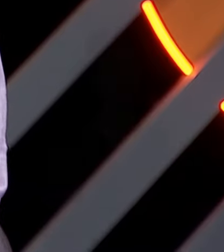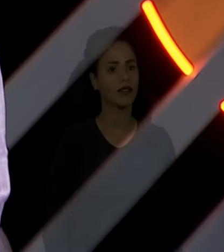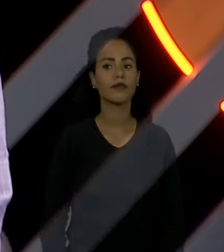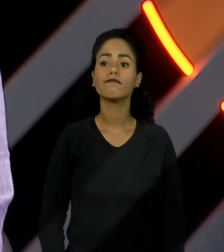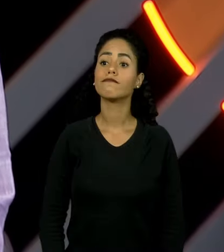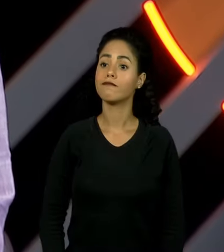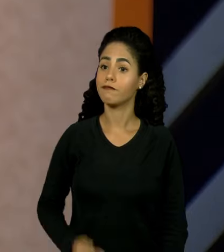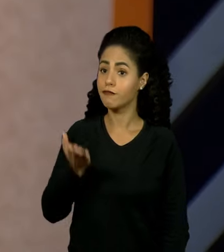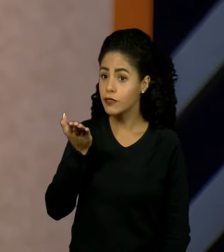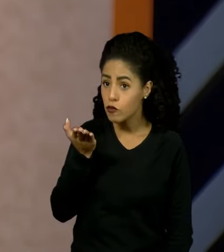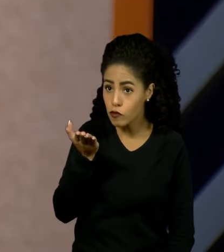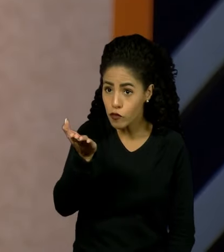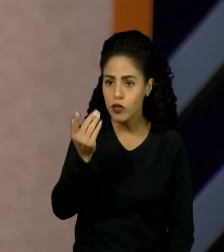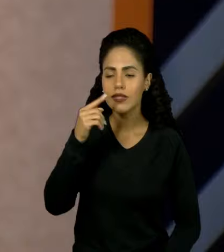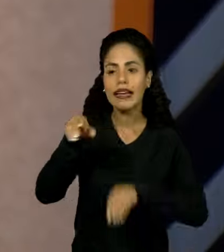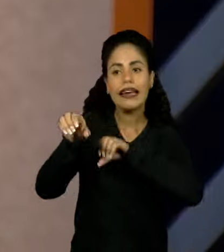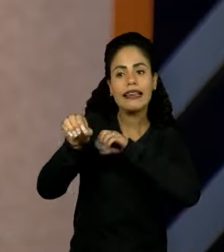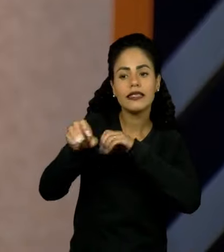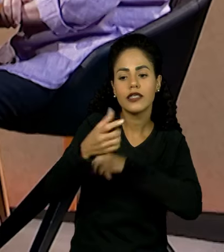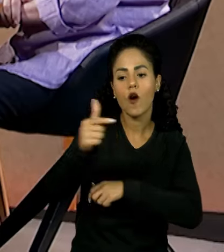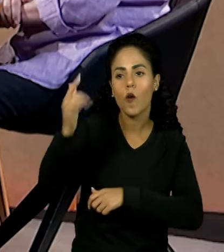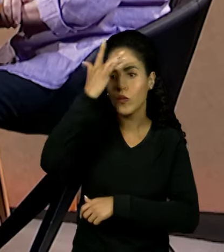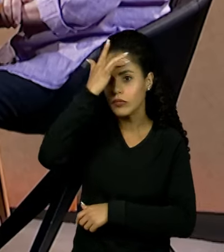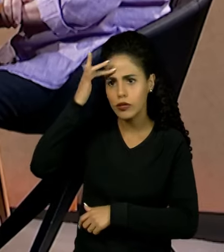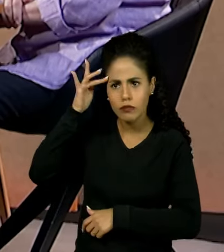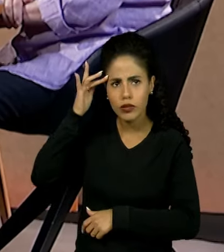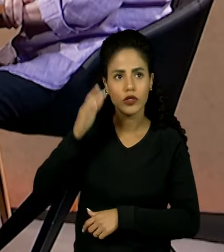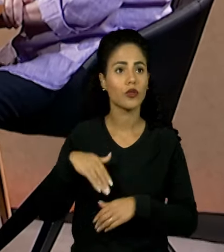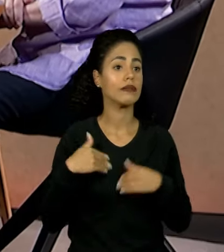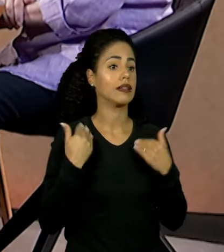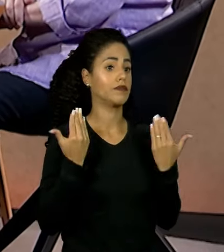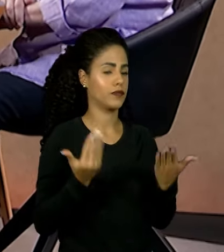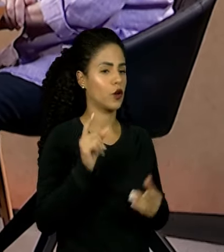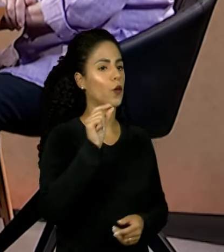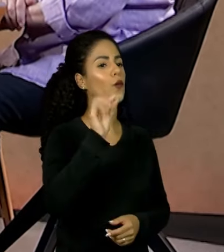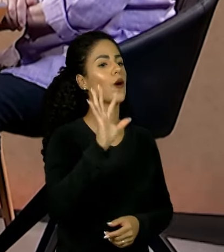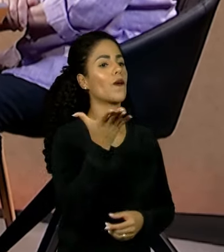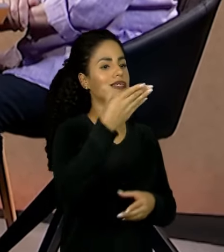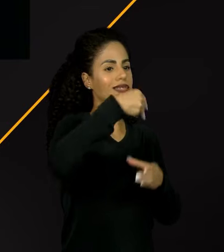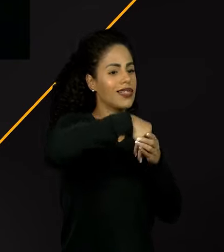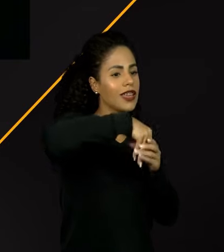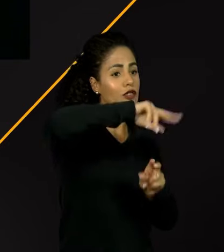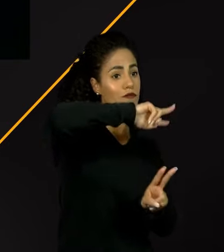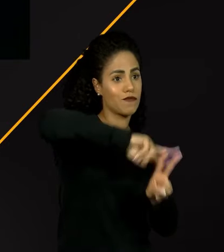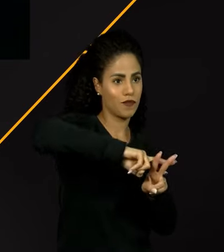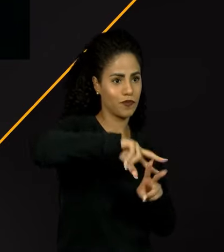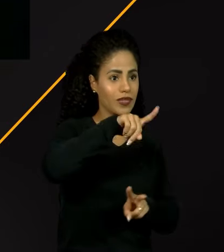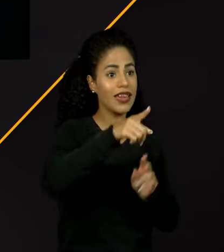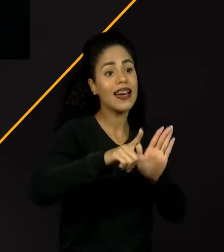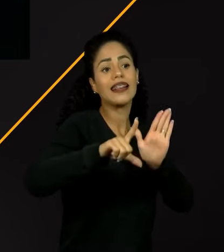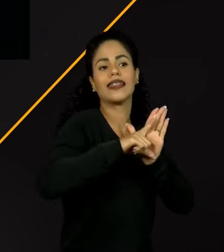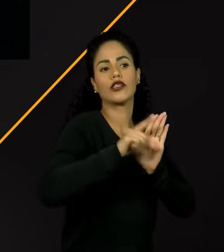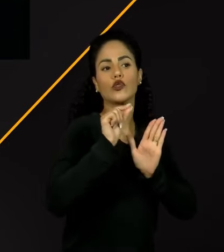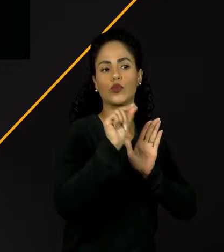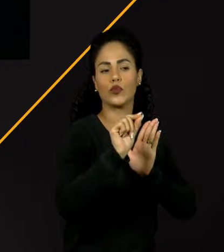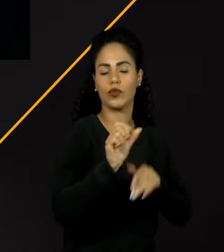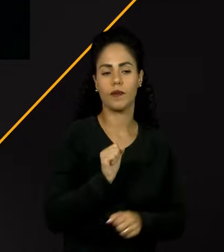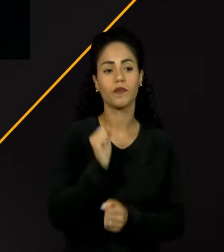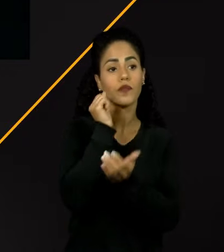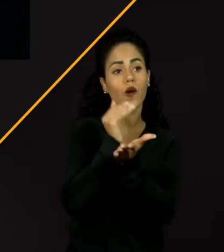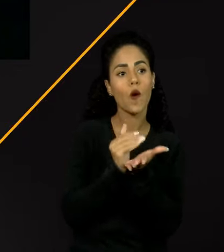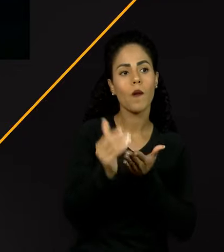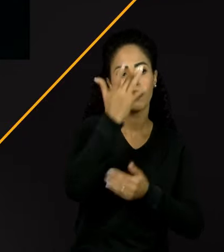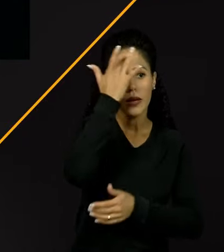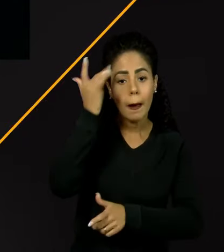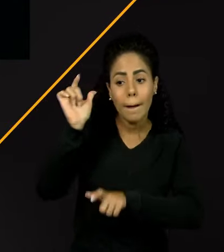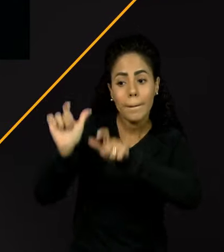Seu exemplo pode valer pros outros. Ricardo, o que acontece com o sistema carcerário brasileiro e essas leis? Primeiro que começa é o seguinte, pessoas